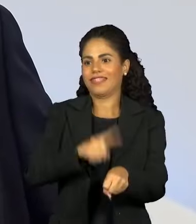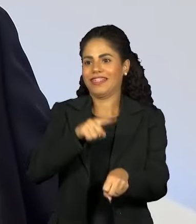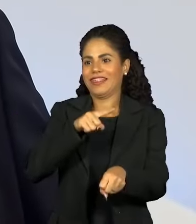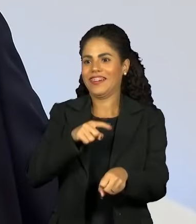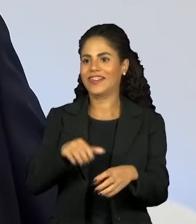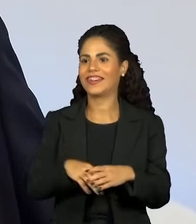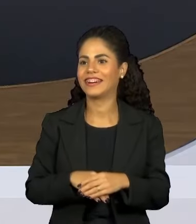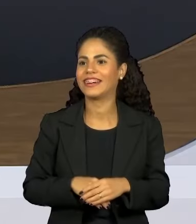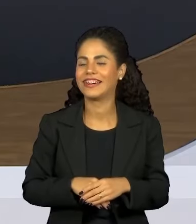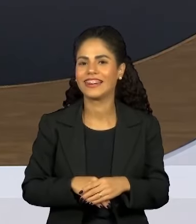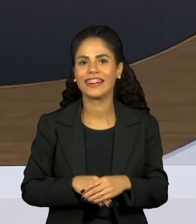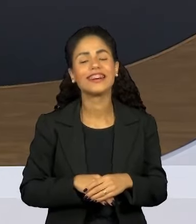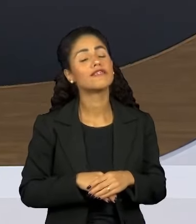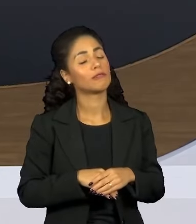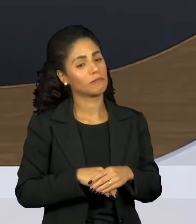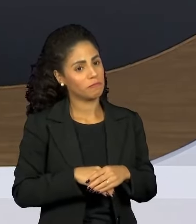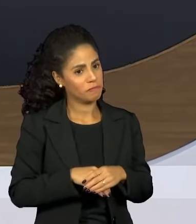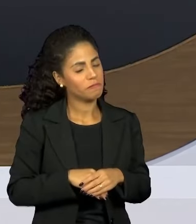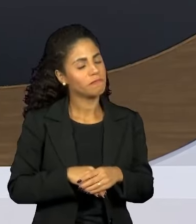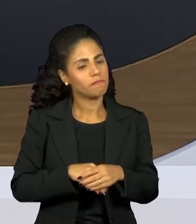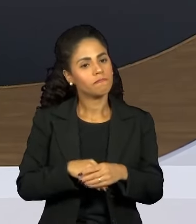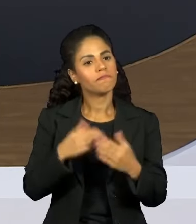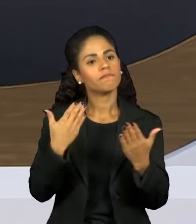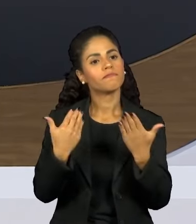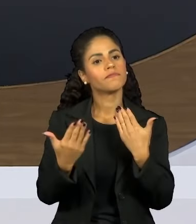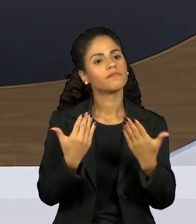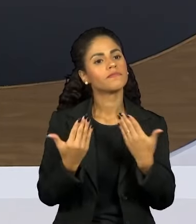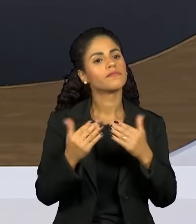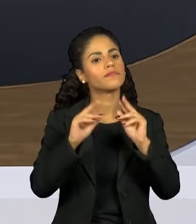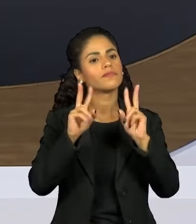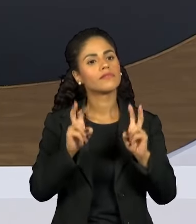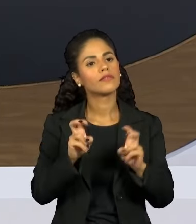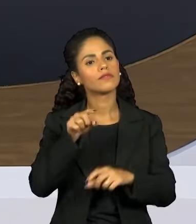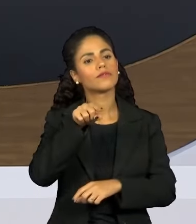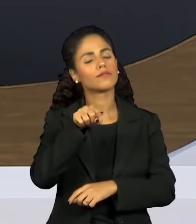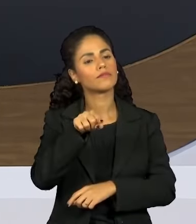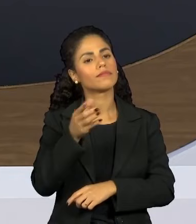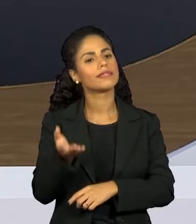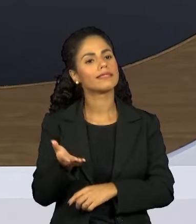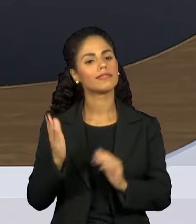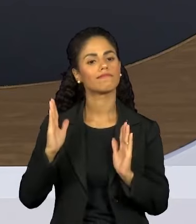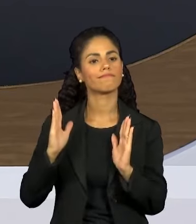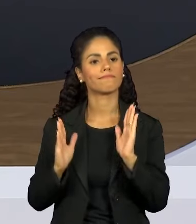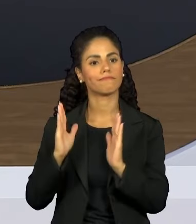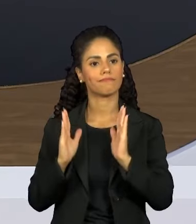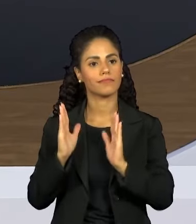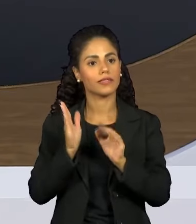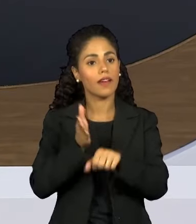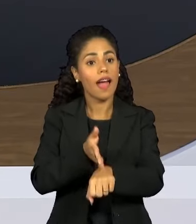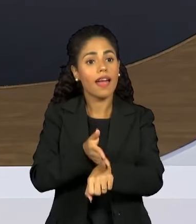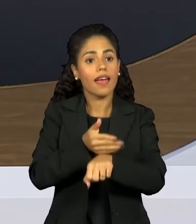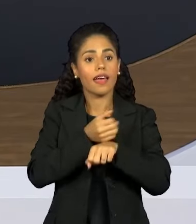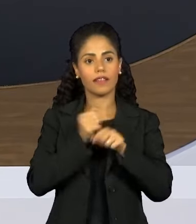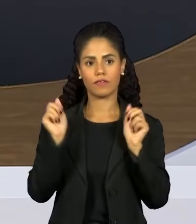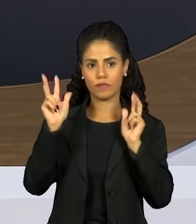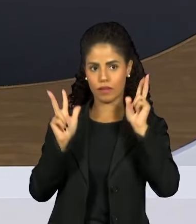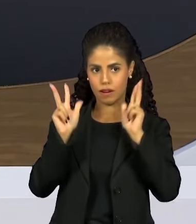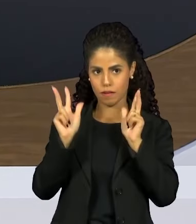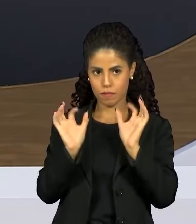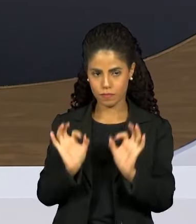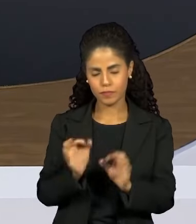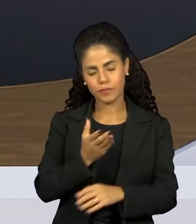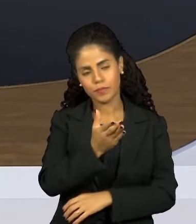Tá bom, eu queria começar falando com você dos aspectos que estão cercando esse período pré-carnavalesco. Teve uma